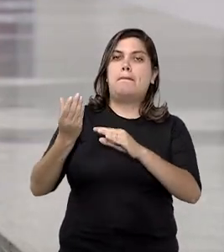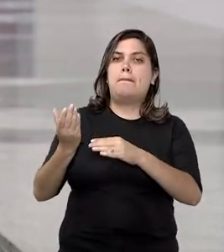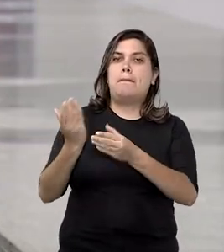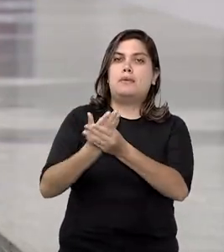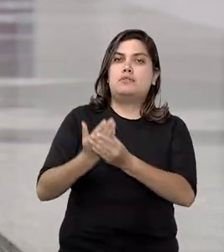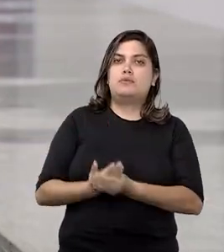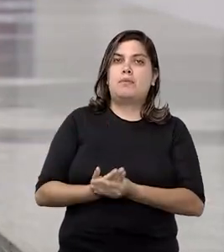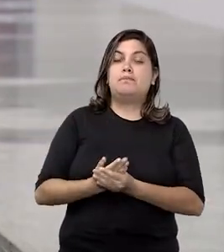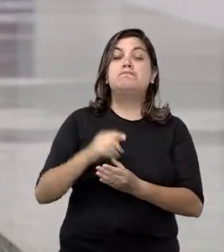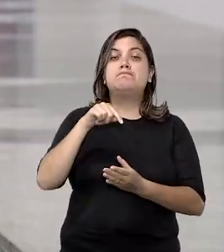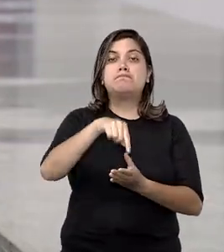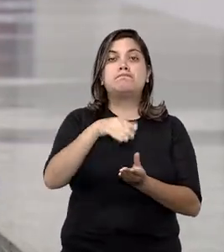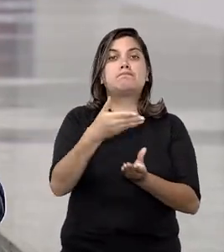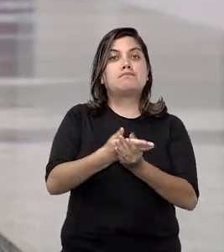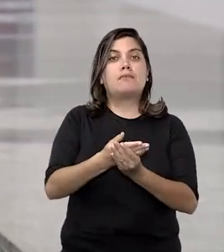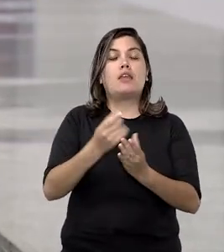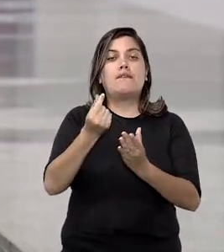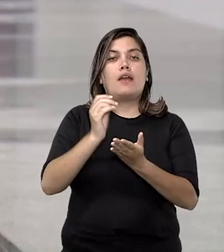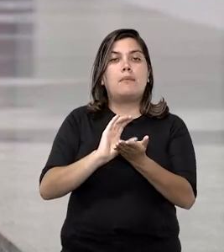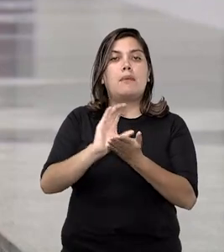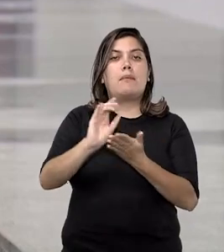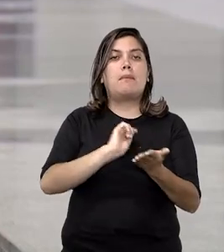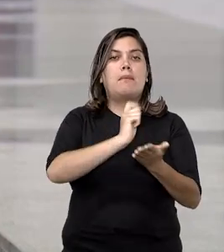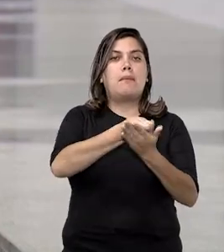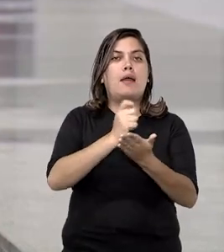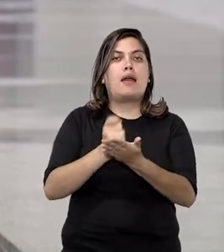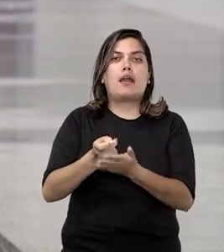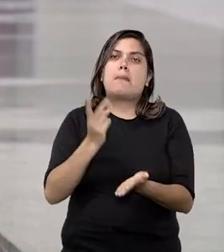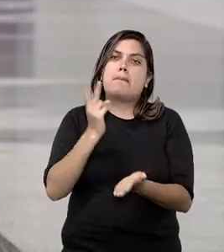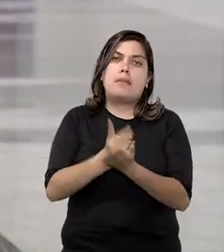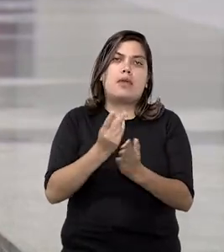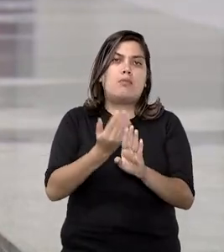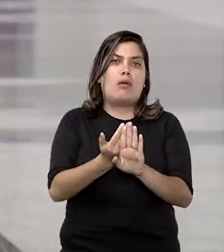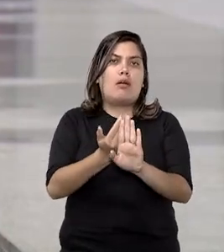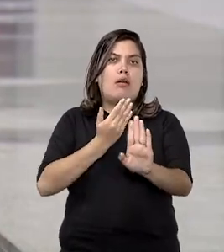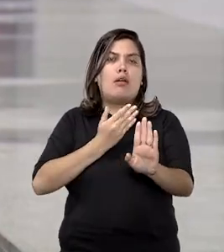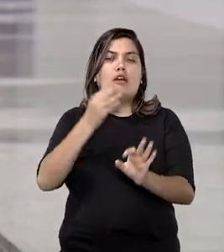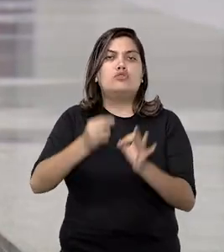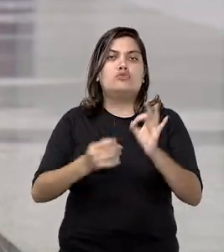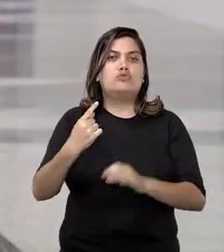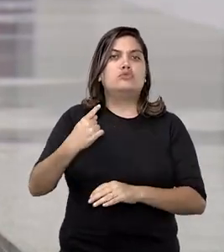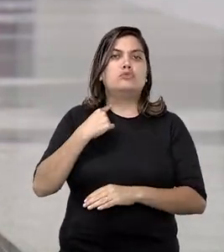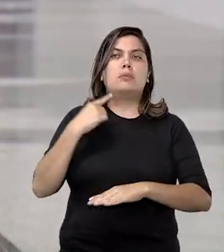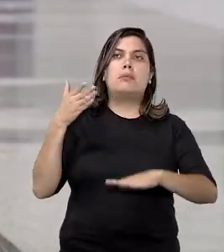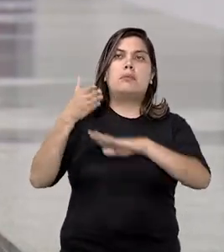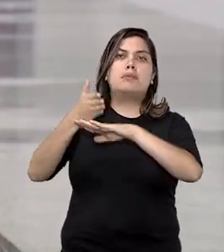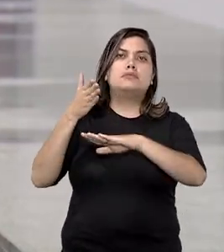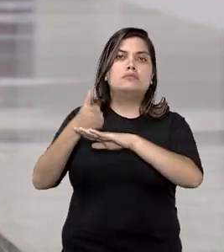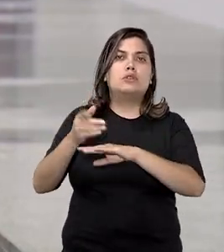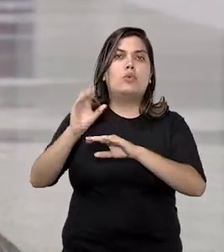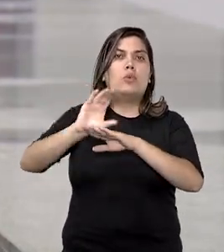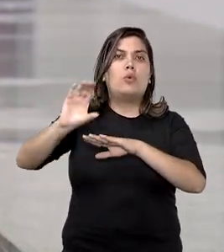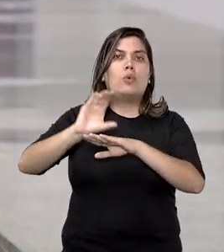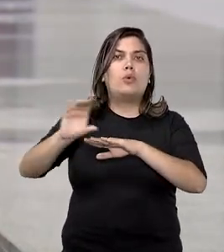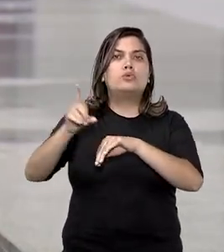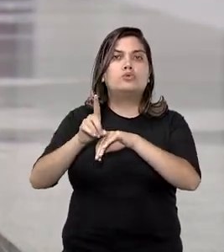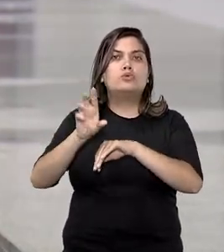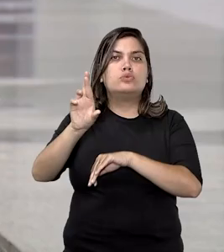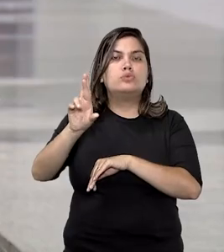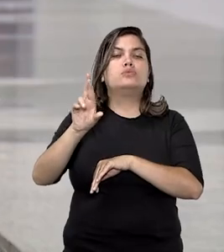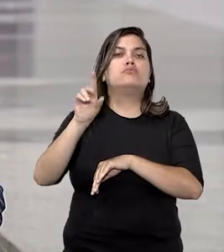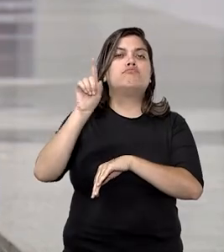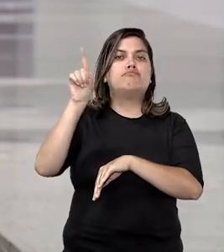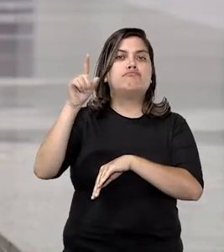De acordo com o processo, essas verbas foram pagas mesmo durante o afastamento do magistrado para participação em curso de